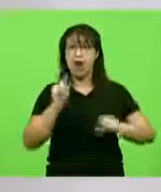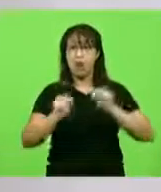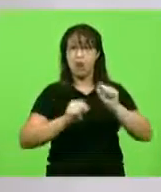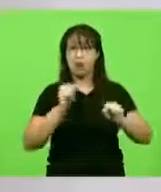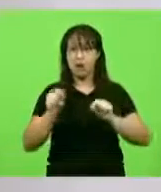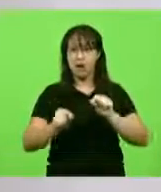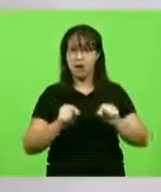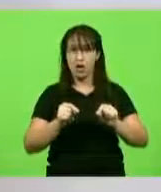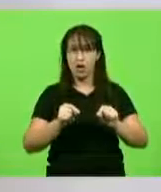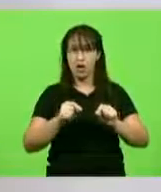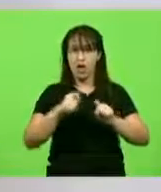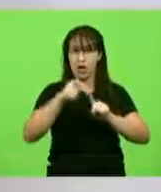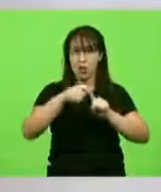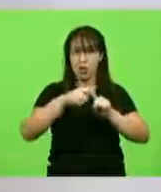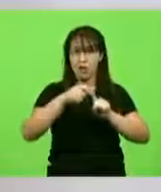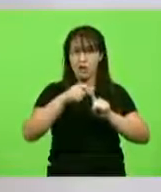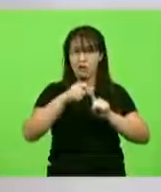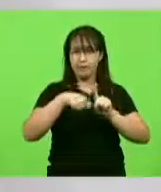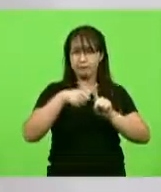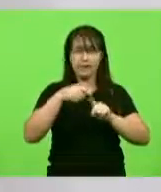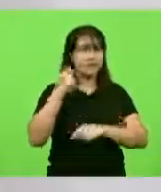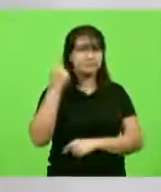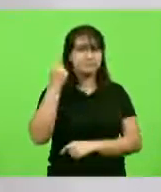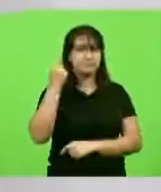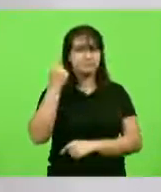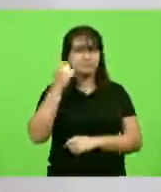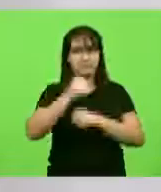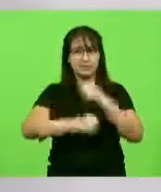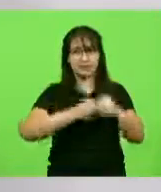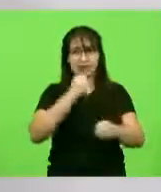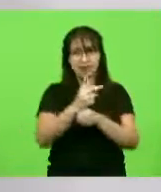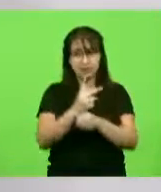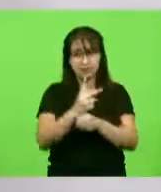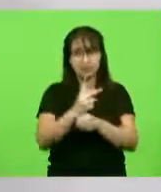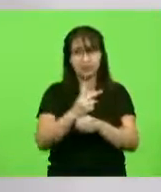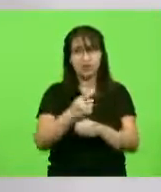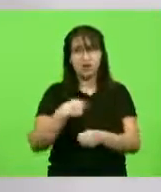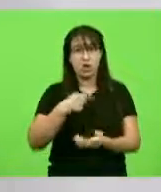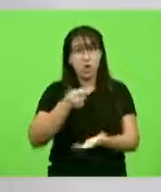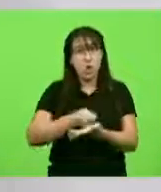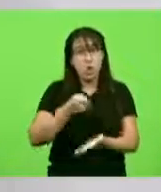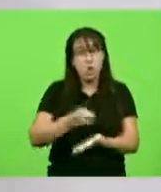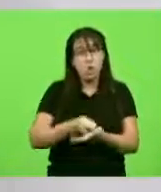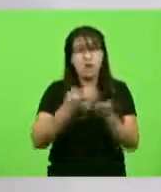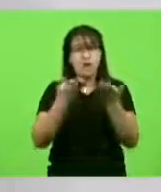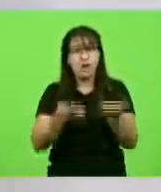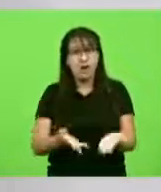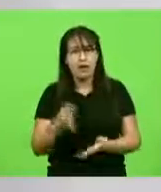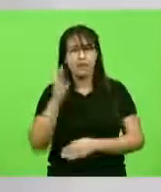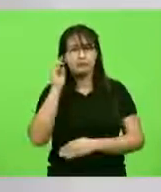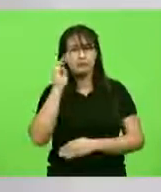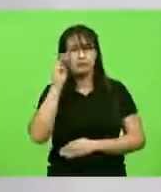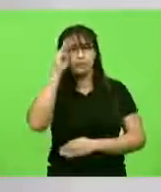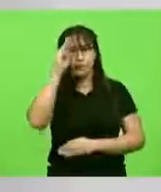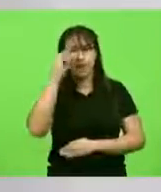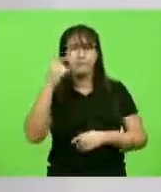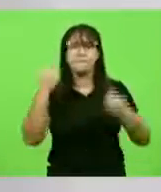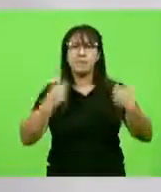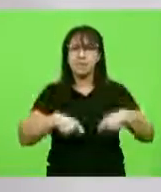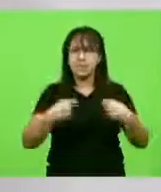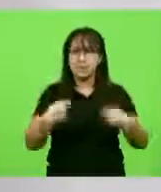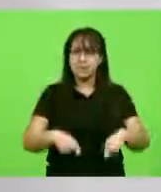dois primeiros anos de governo, eu sempre cobrei governador Carlos Moisés, precisamos de um plano